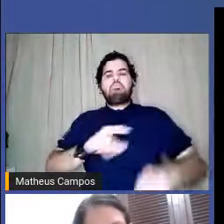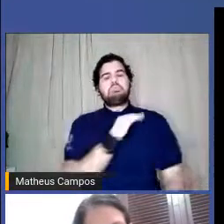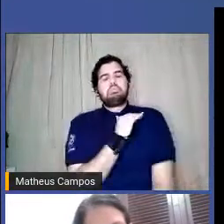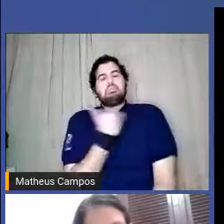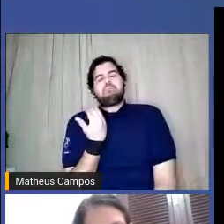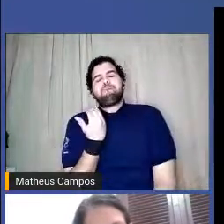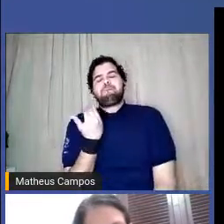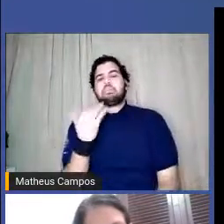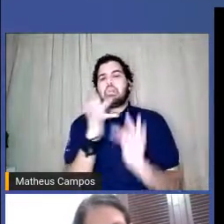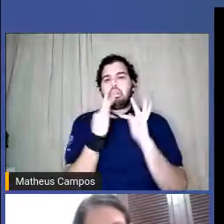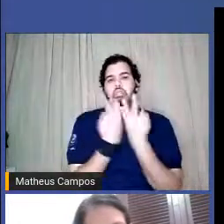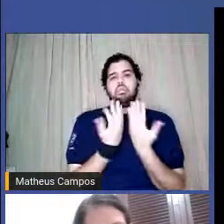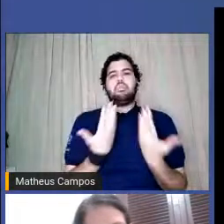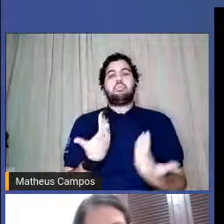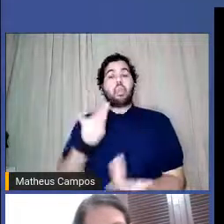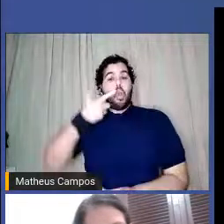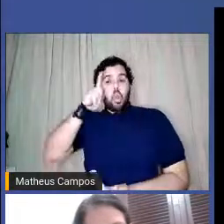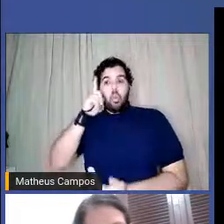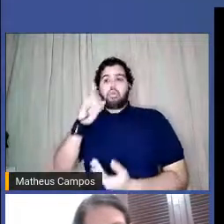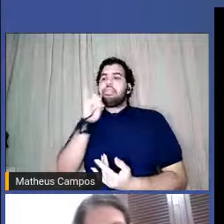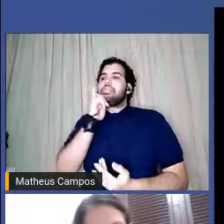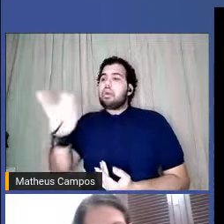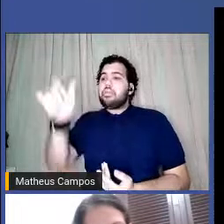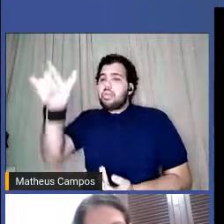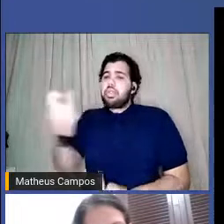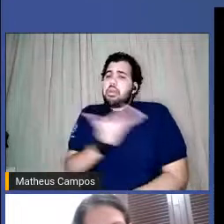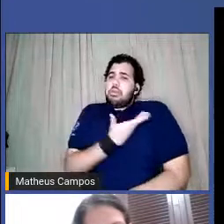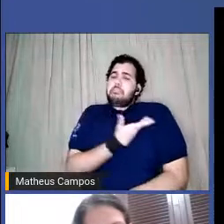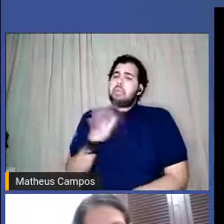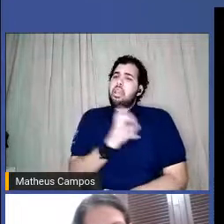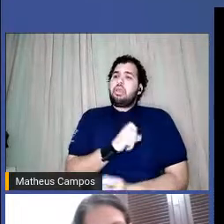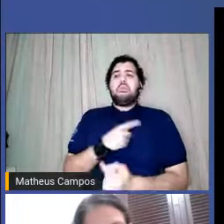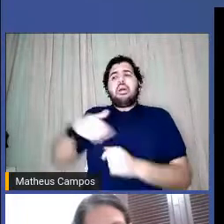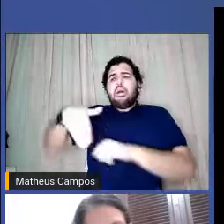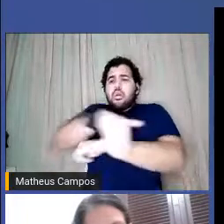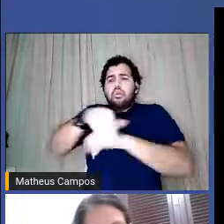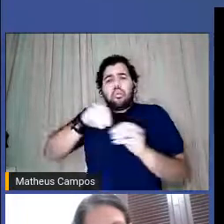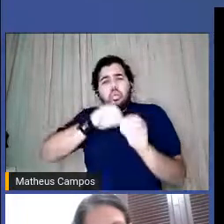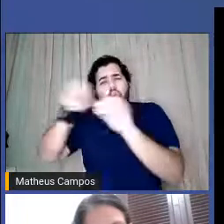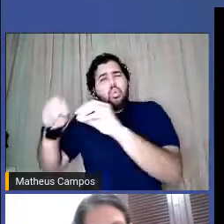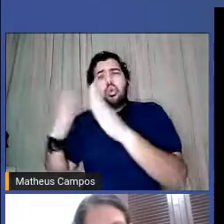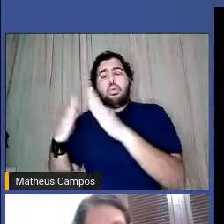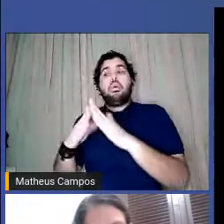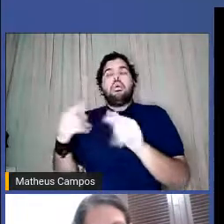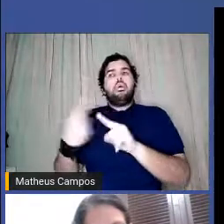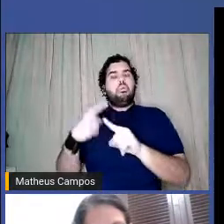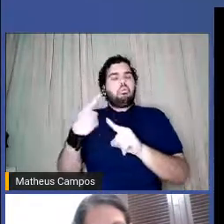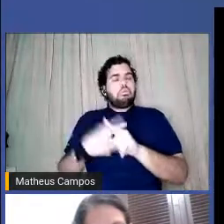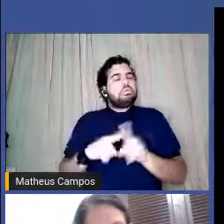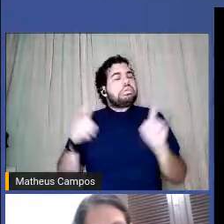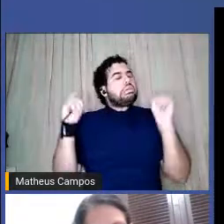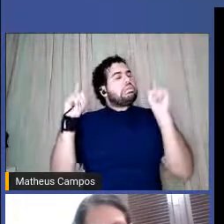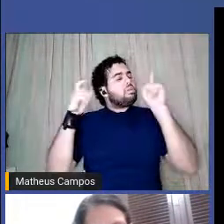Ontem, avisei uma conhecida querida para sair da rua, porque a coisa não está brincadeira.